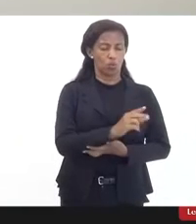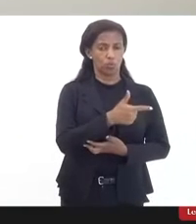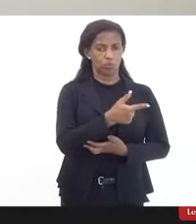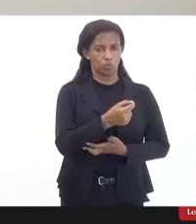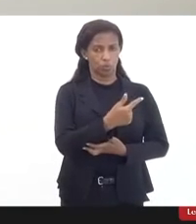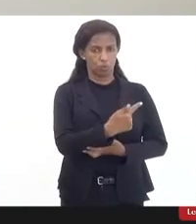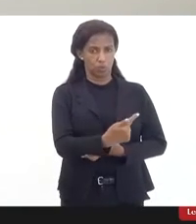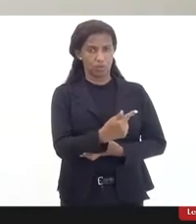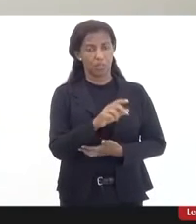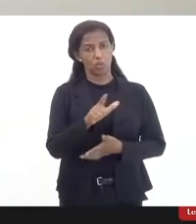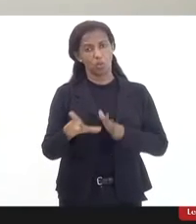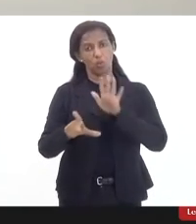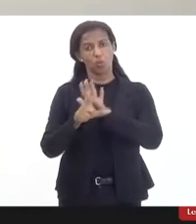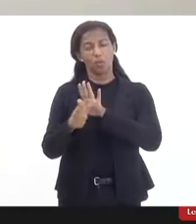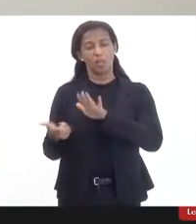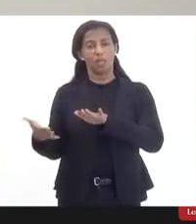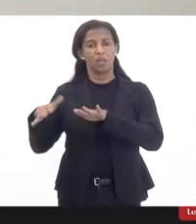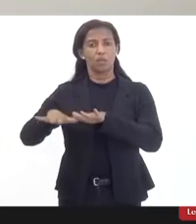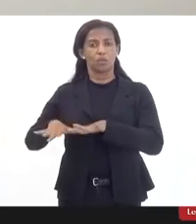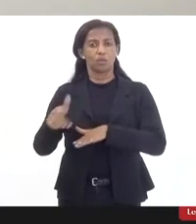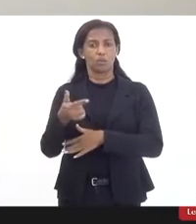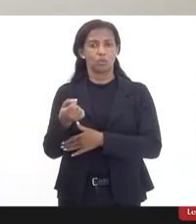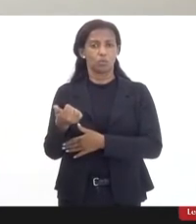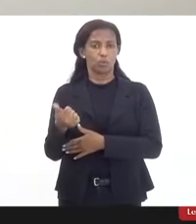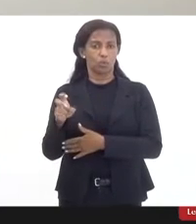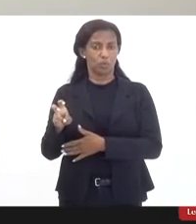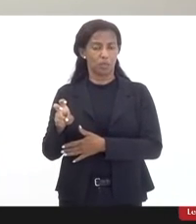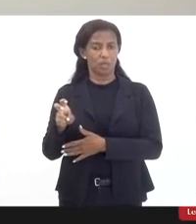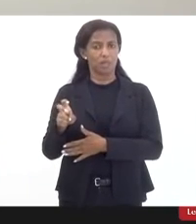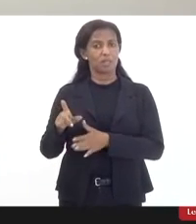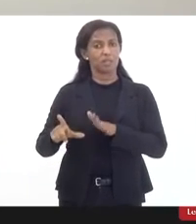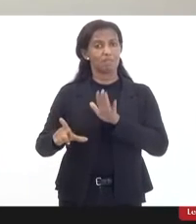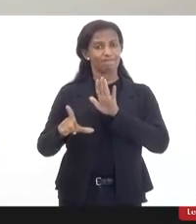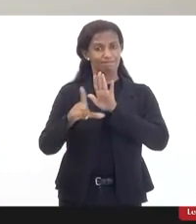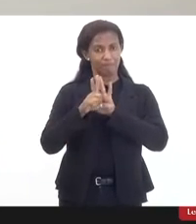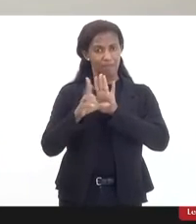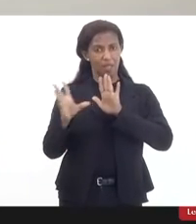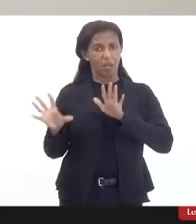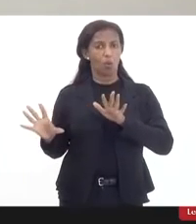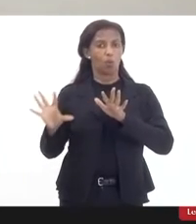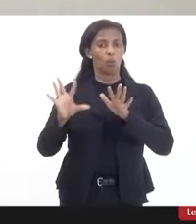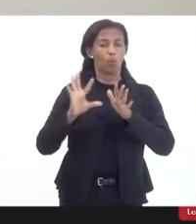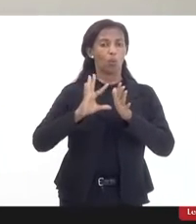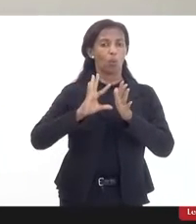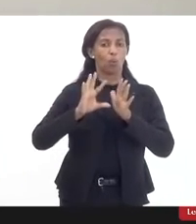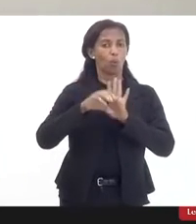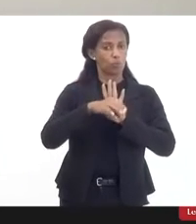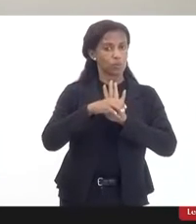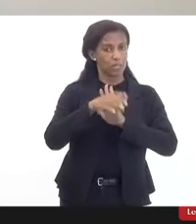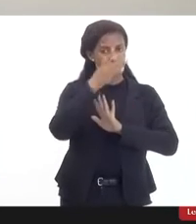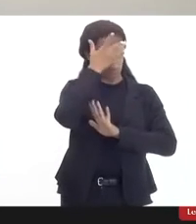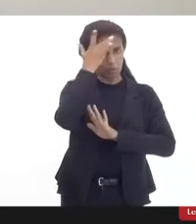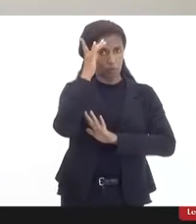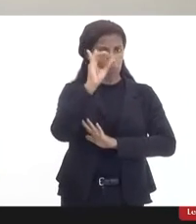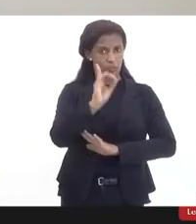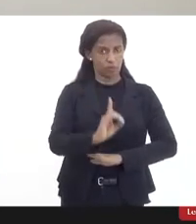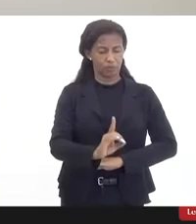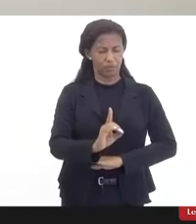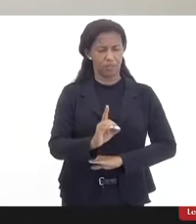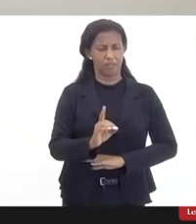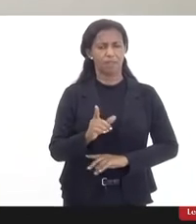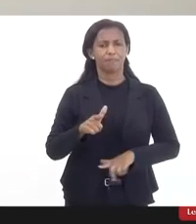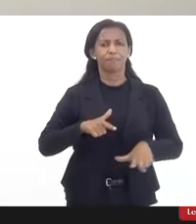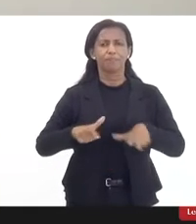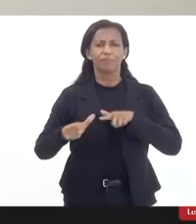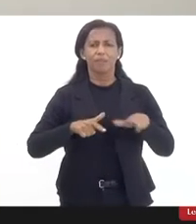Brasileira da Inclusão, que é de 2015, esse é o conceito de pessoa com deficiência. É uma luta muito antiga do movimento da pessoa com